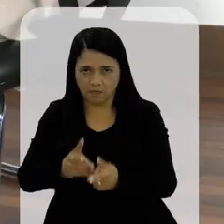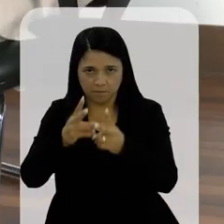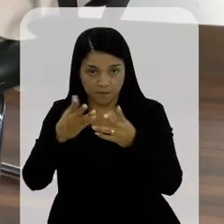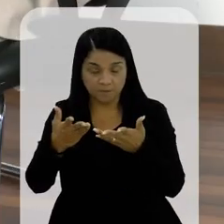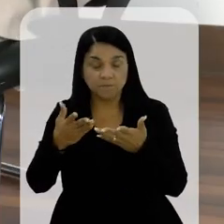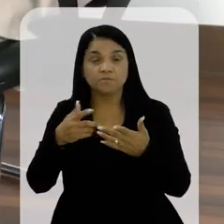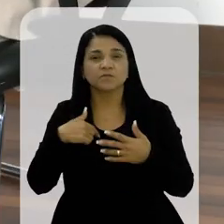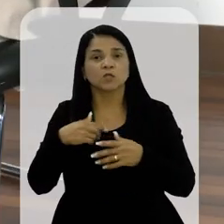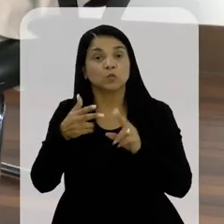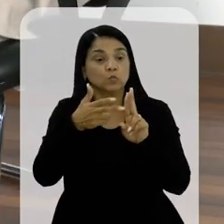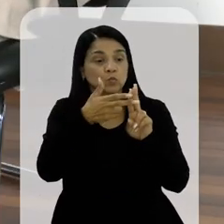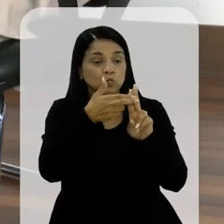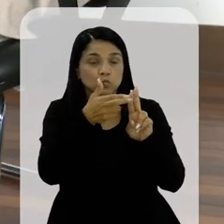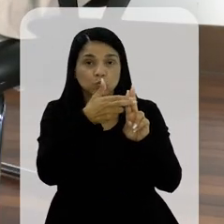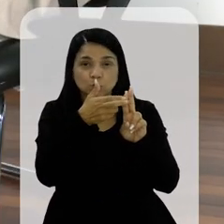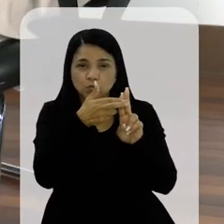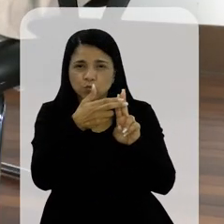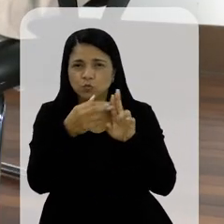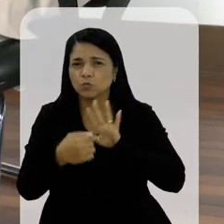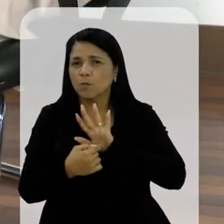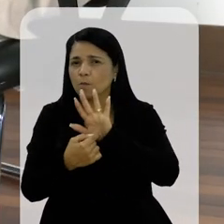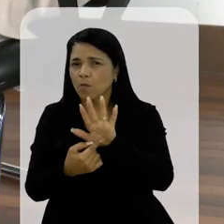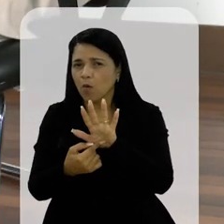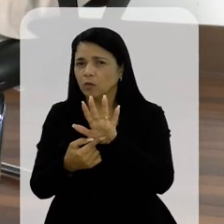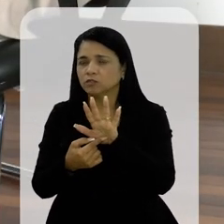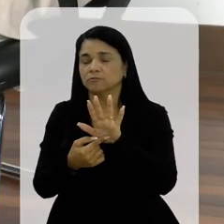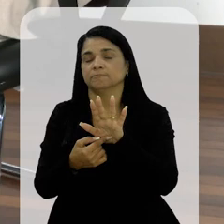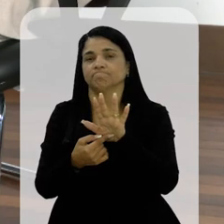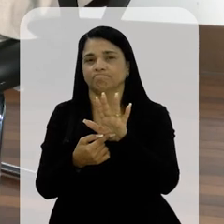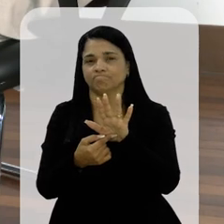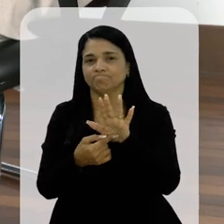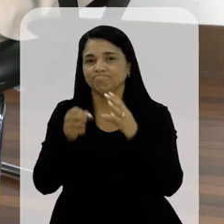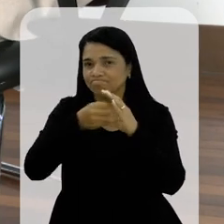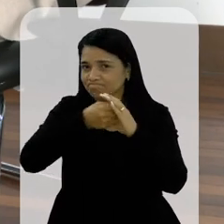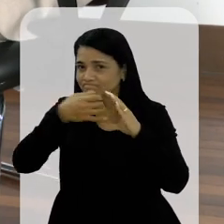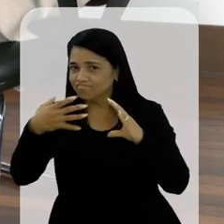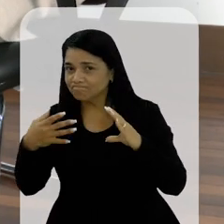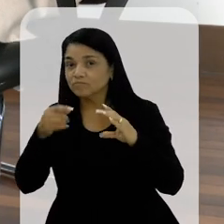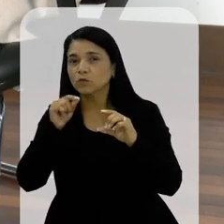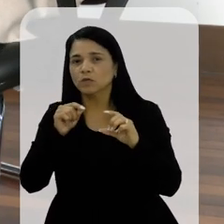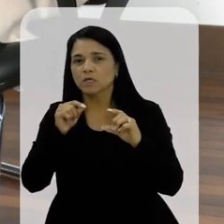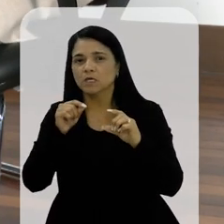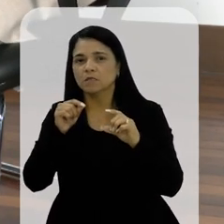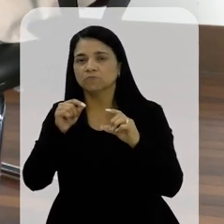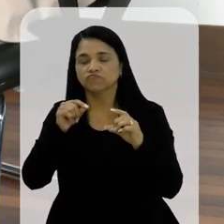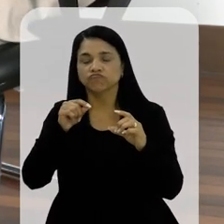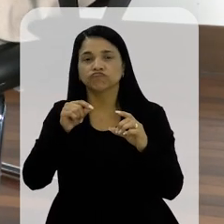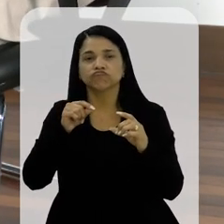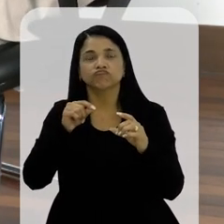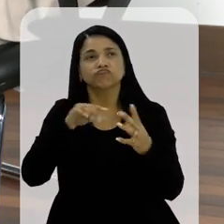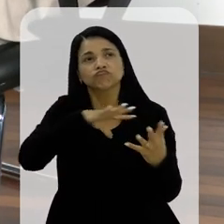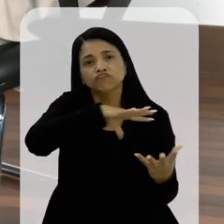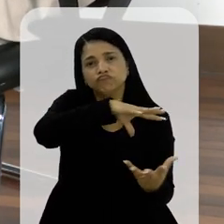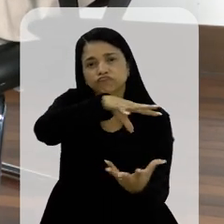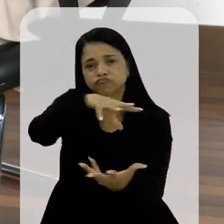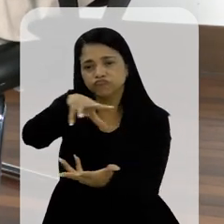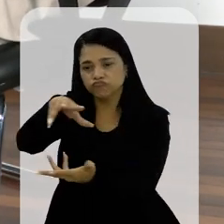E o SUS, sem sombra de dúvida, ele traz, na sua concepção, essa